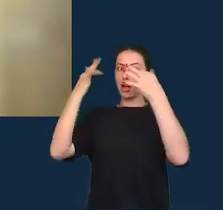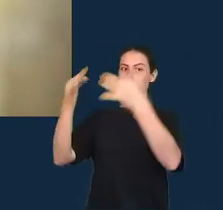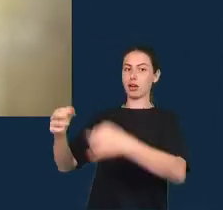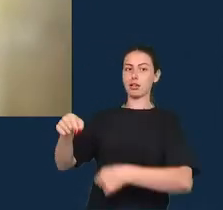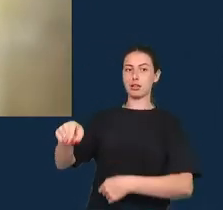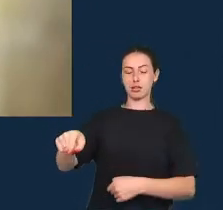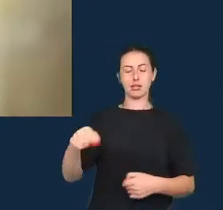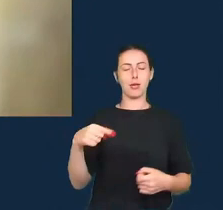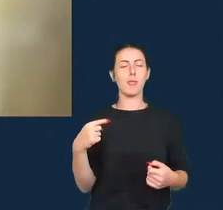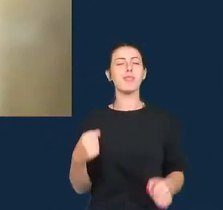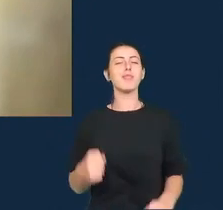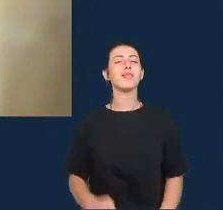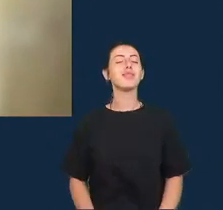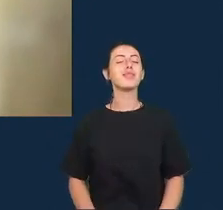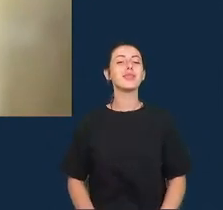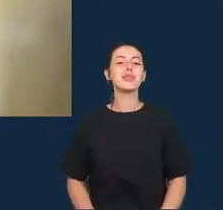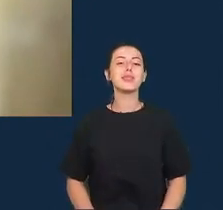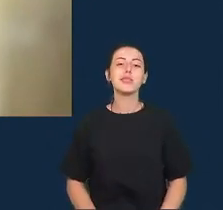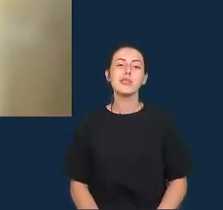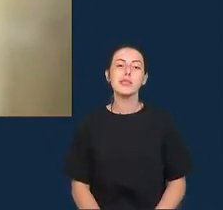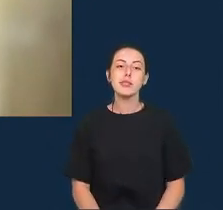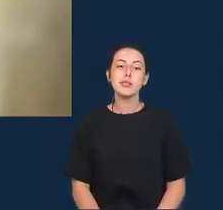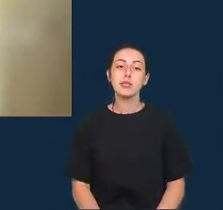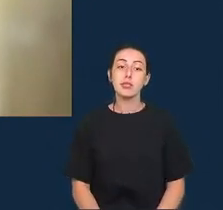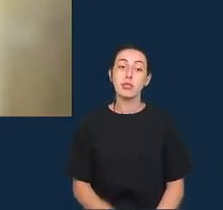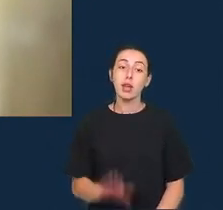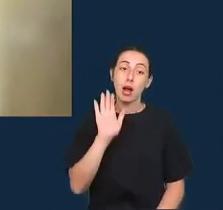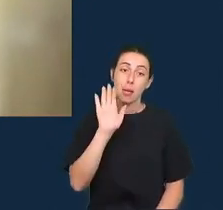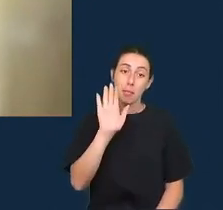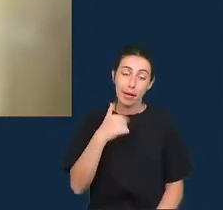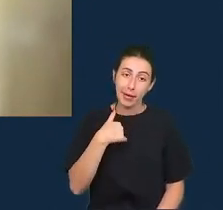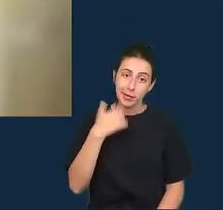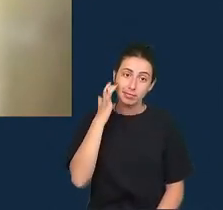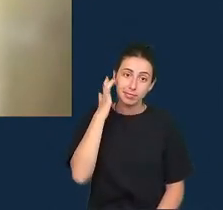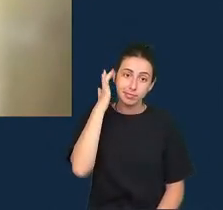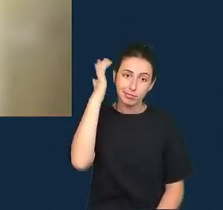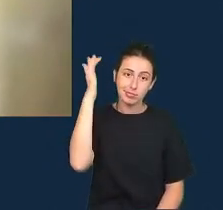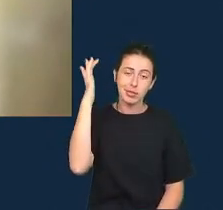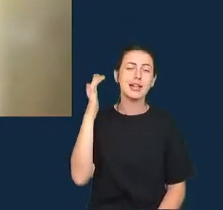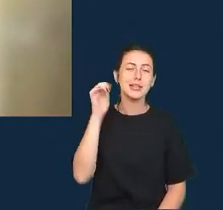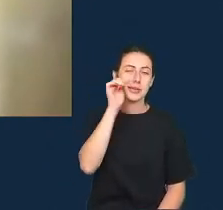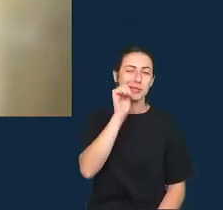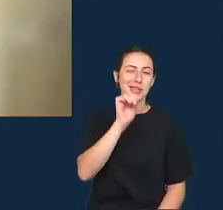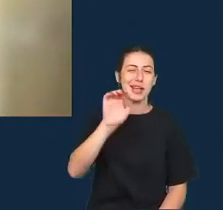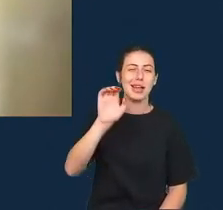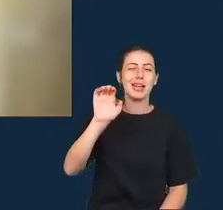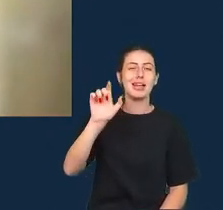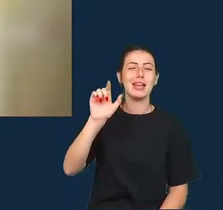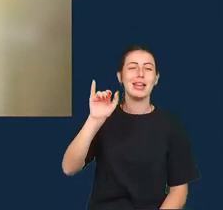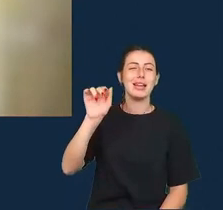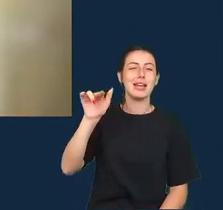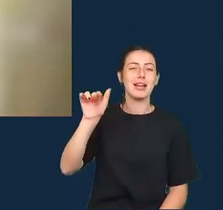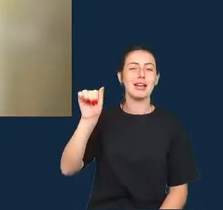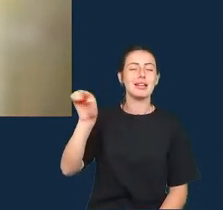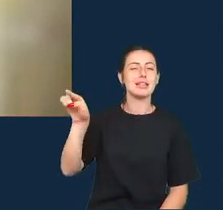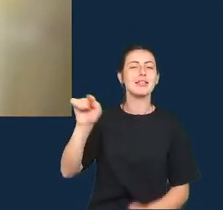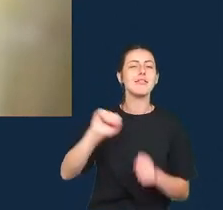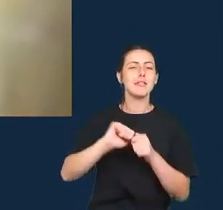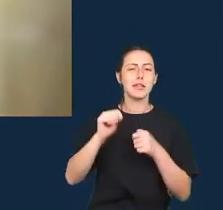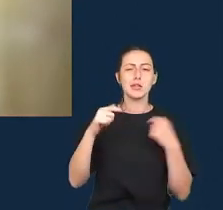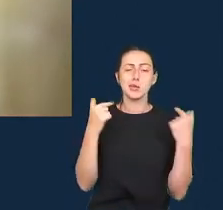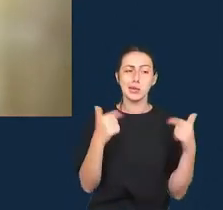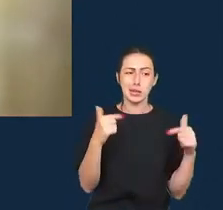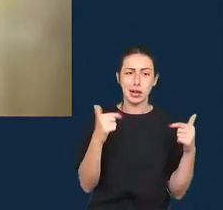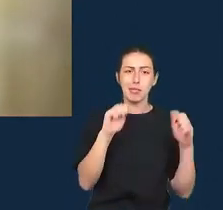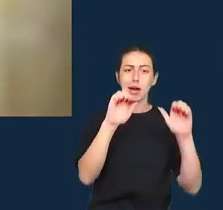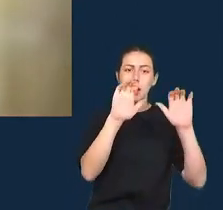desinformação Liliana eu acho que fez um trabalho que tratou sobre as legações de desinformação e